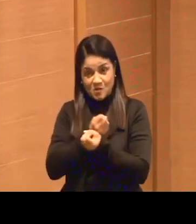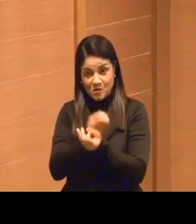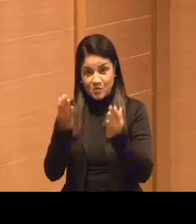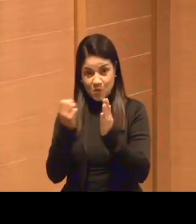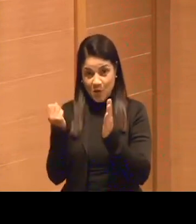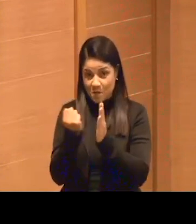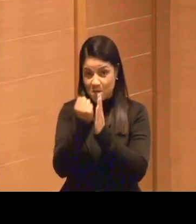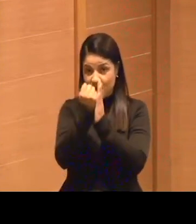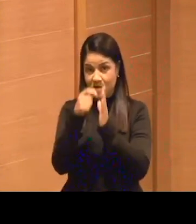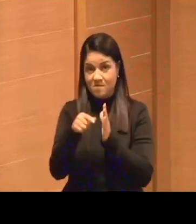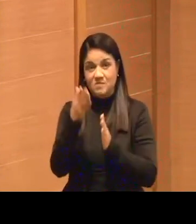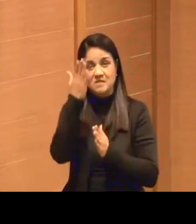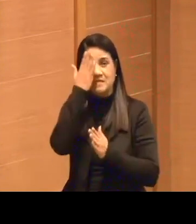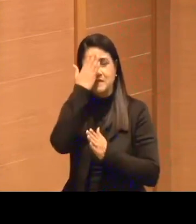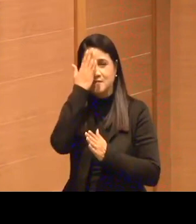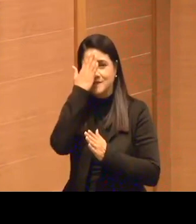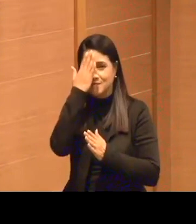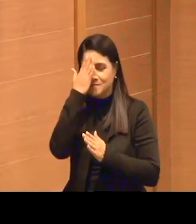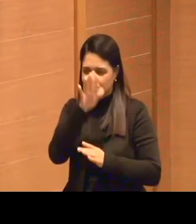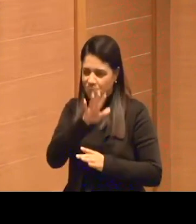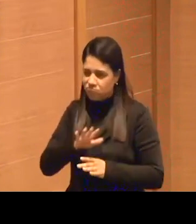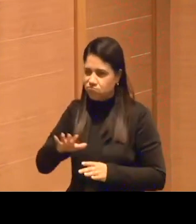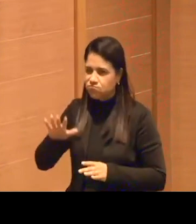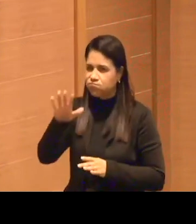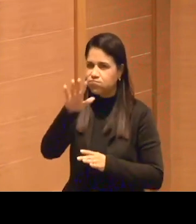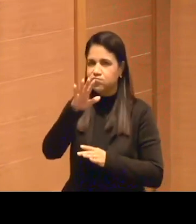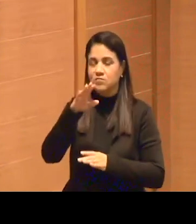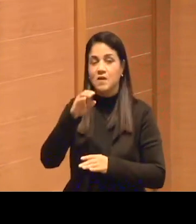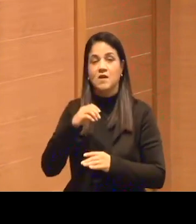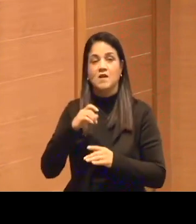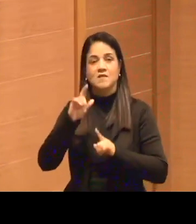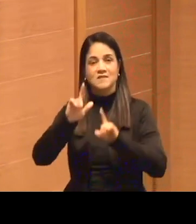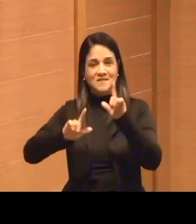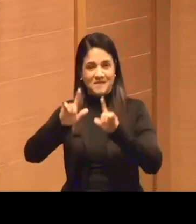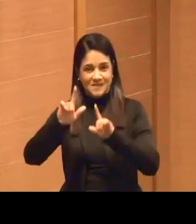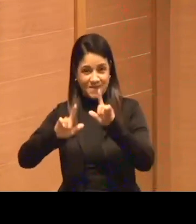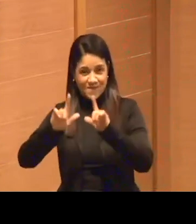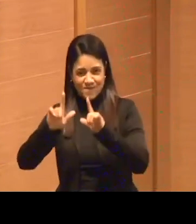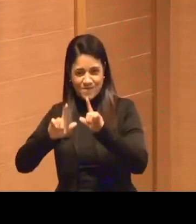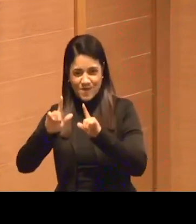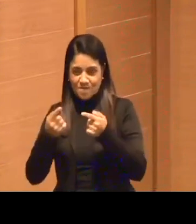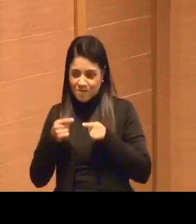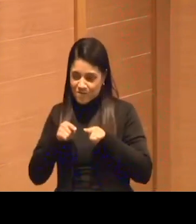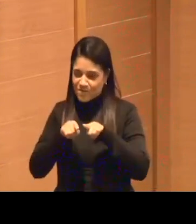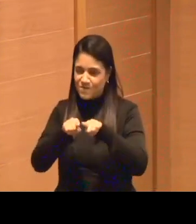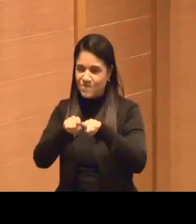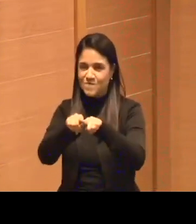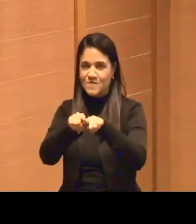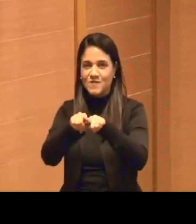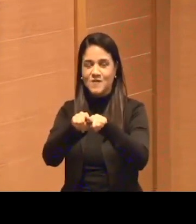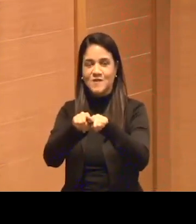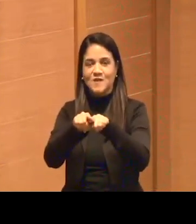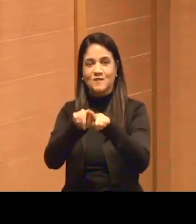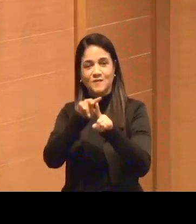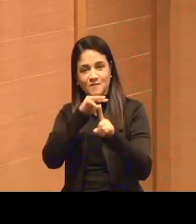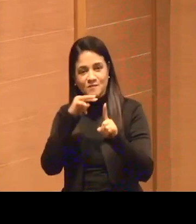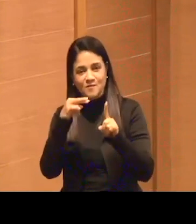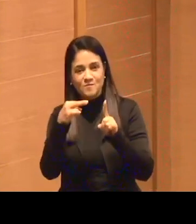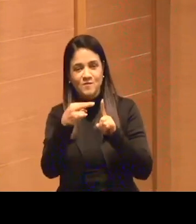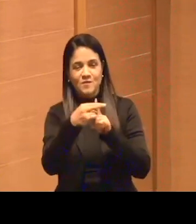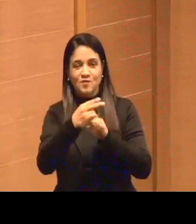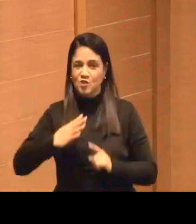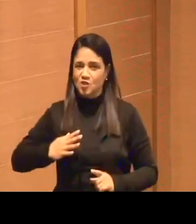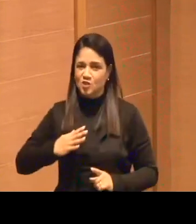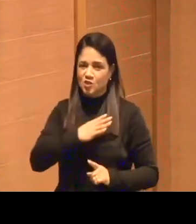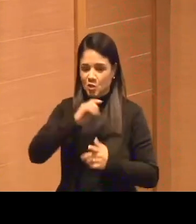pelo ar, porque dominavam todas as emissoras afiliadas daquela perspectiva da ditadura de